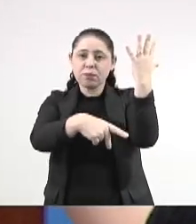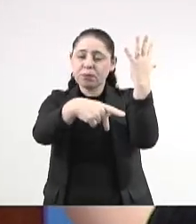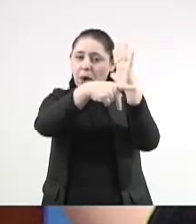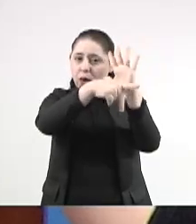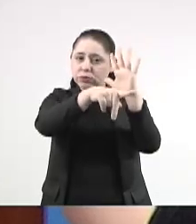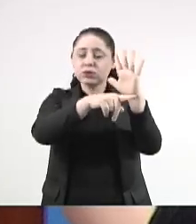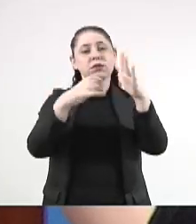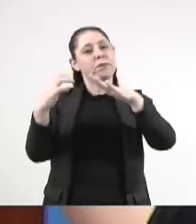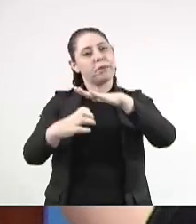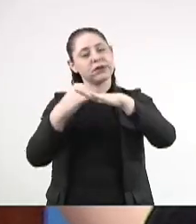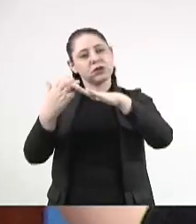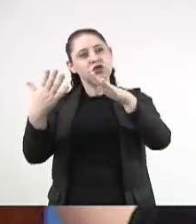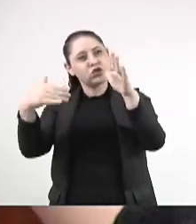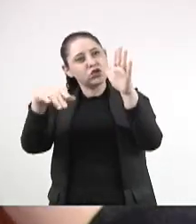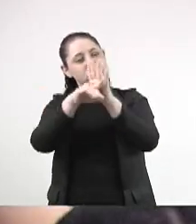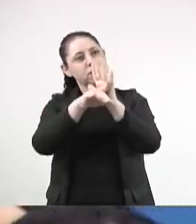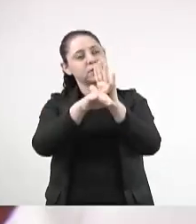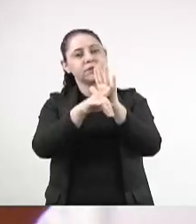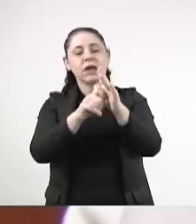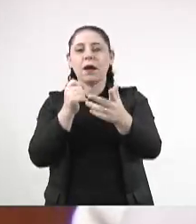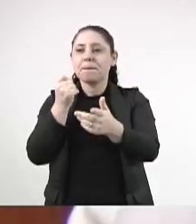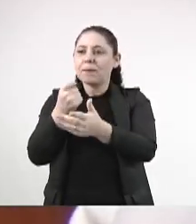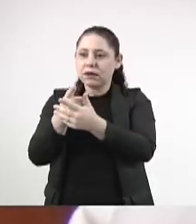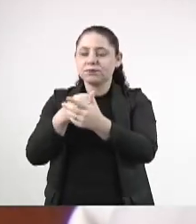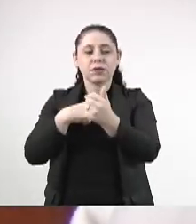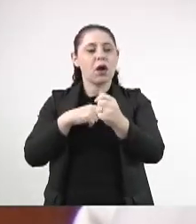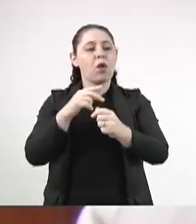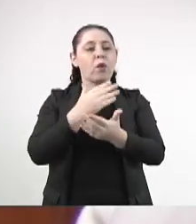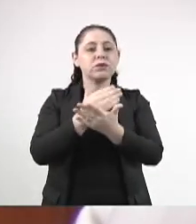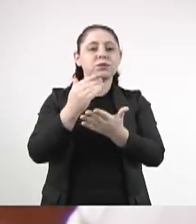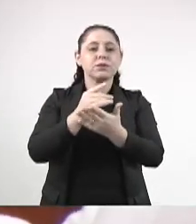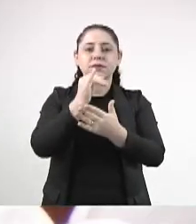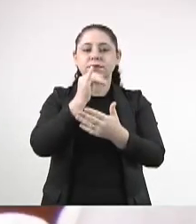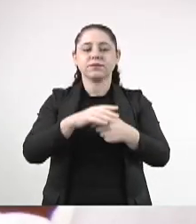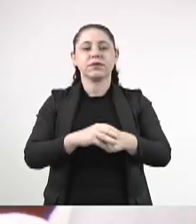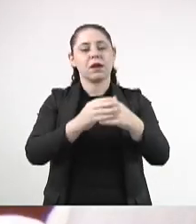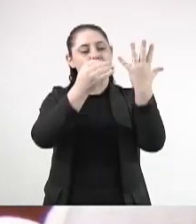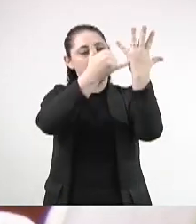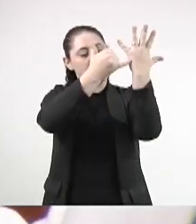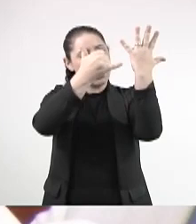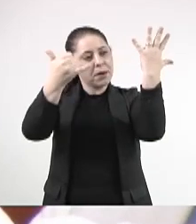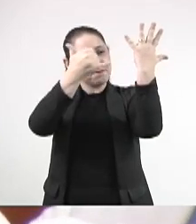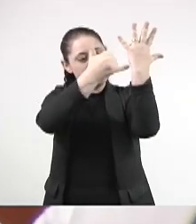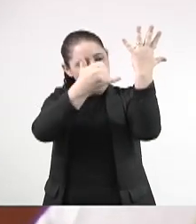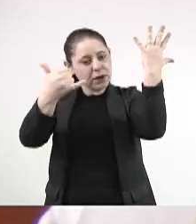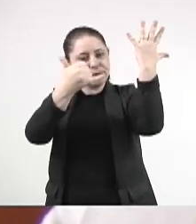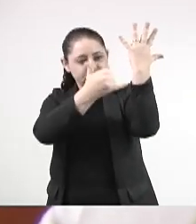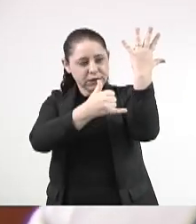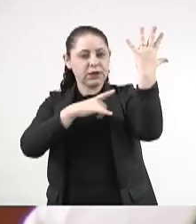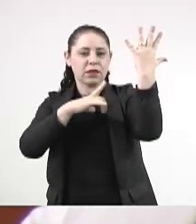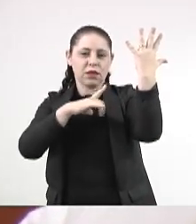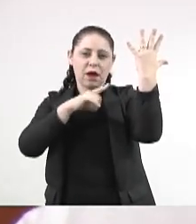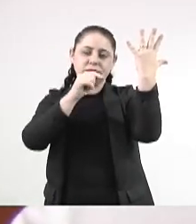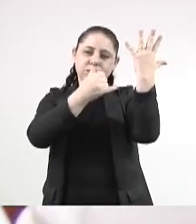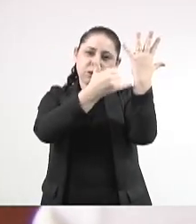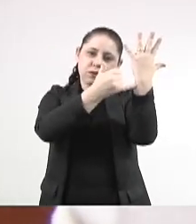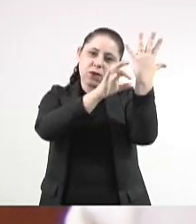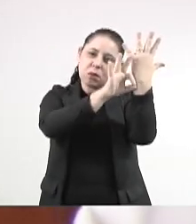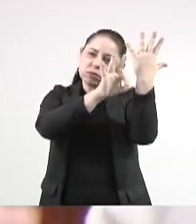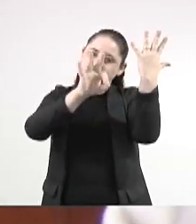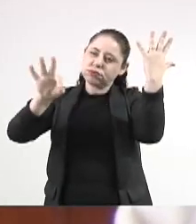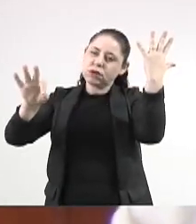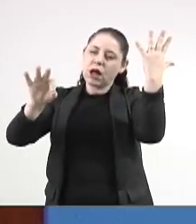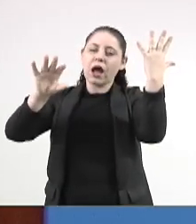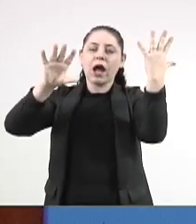operadoras que chegam lá no poste e começam a colocar os fios. Aqui tem Cabo Óptico, da